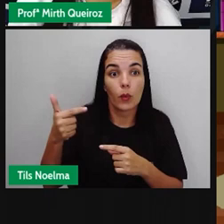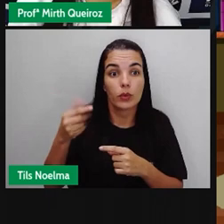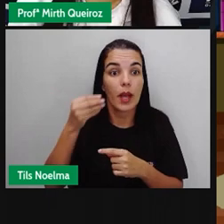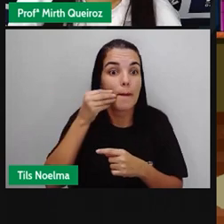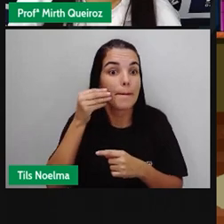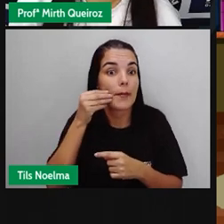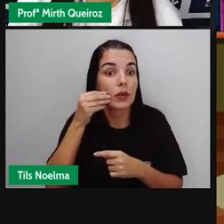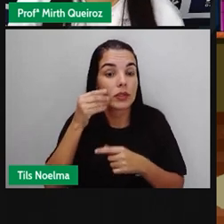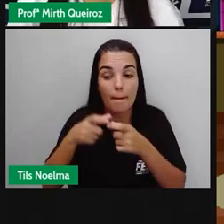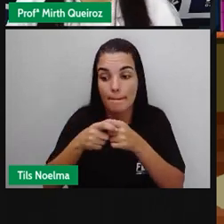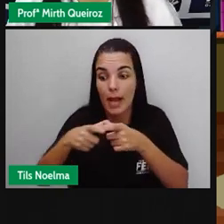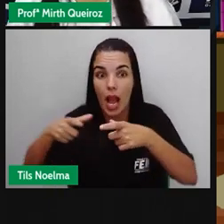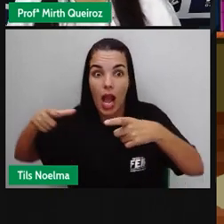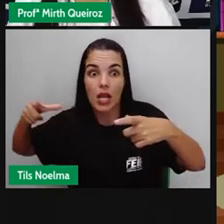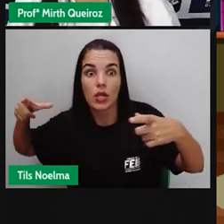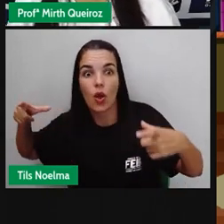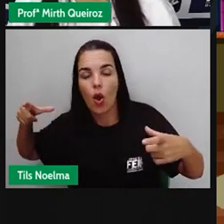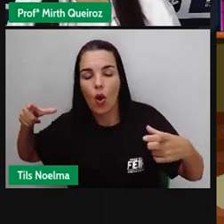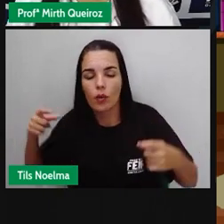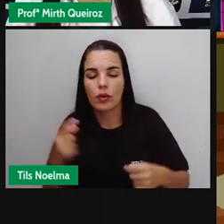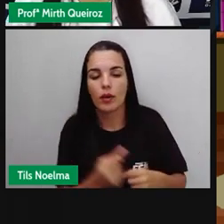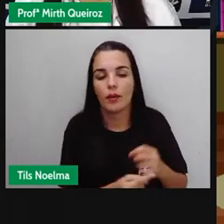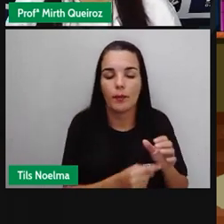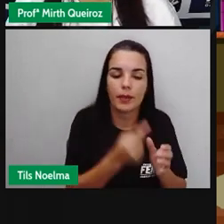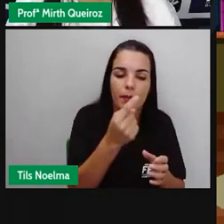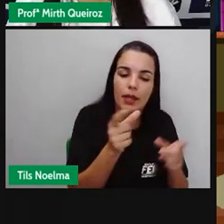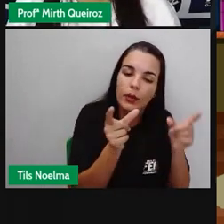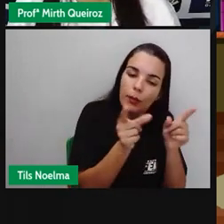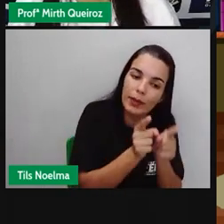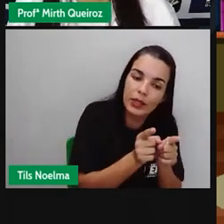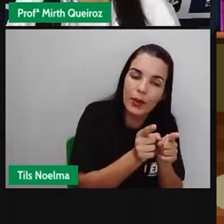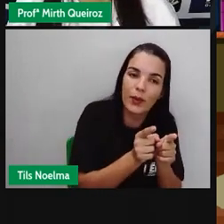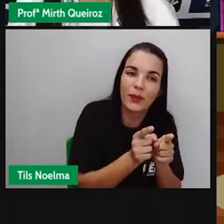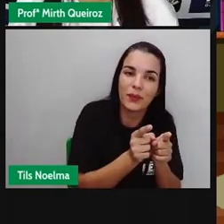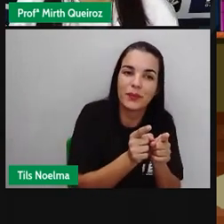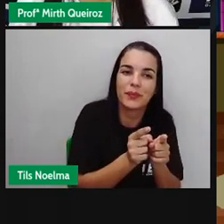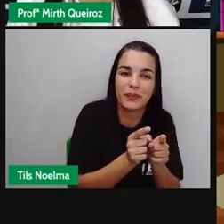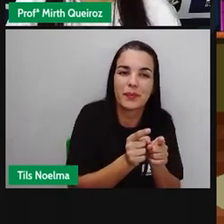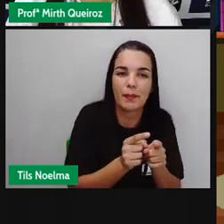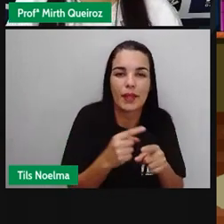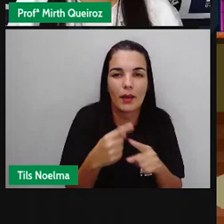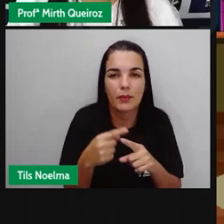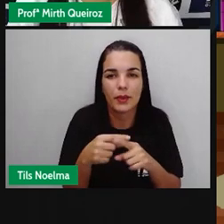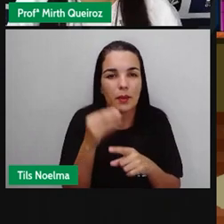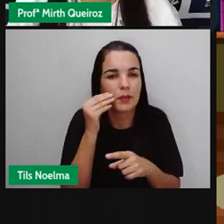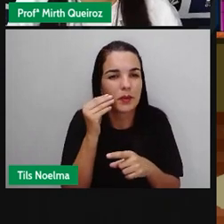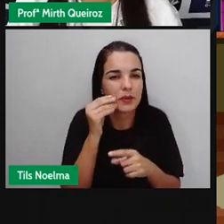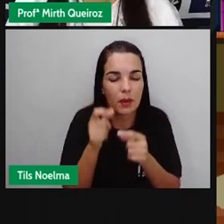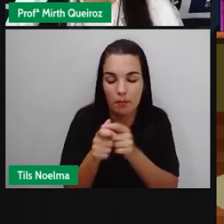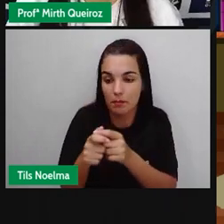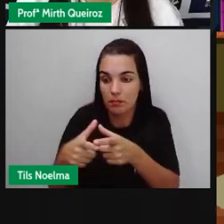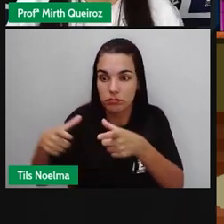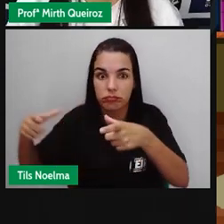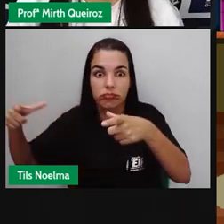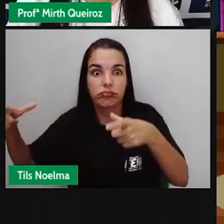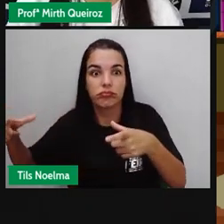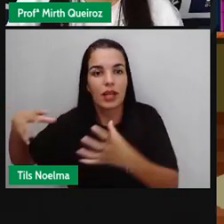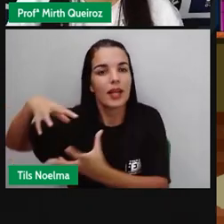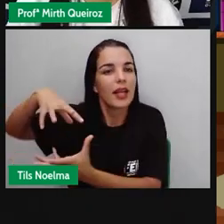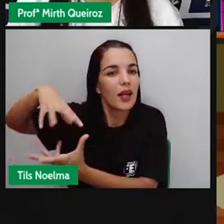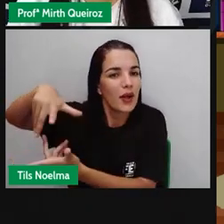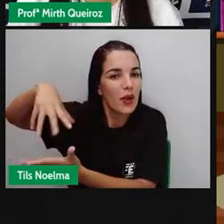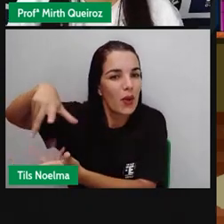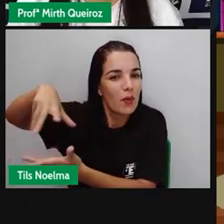representa um espaço menor. O segundo há um maior detalhamento, porque vai representar aí um espaço maior. Além dessa